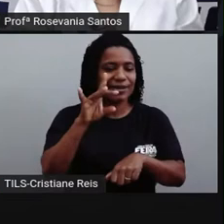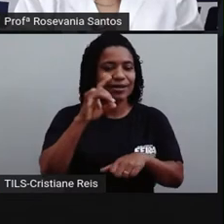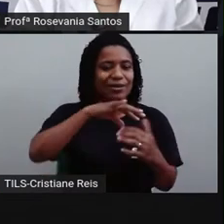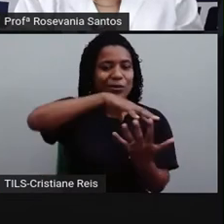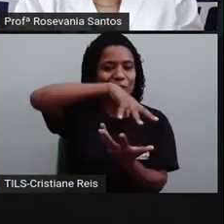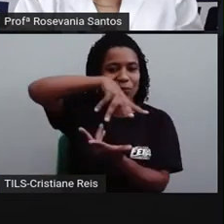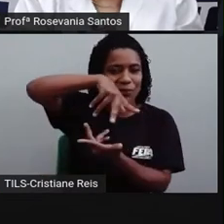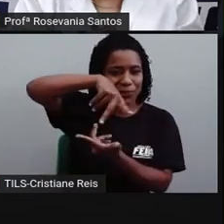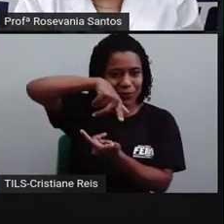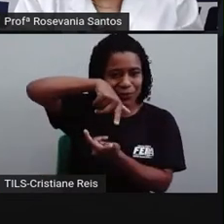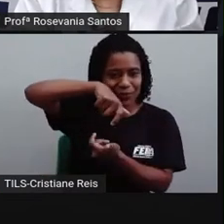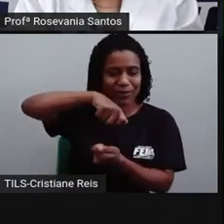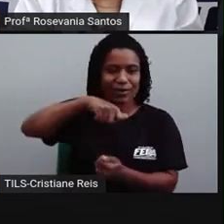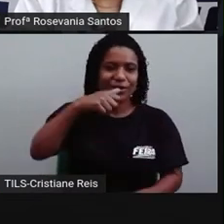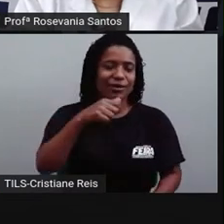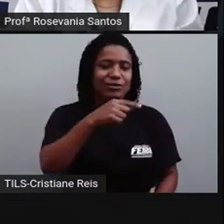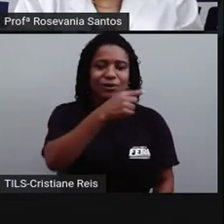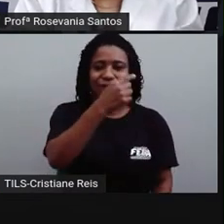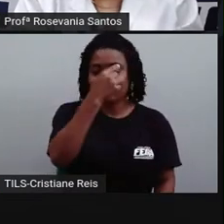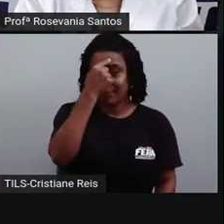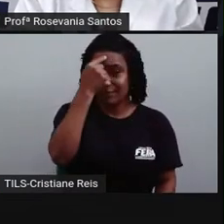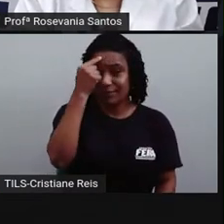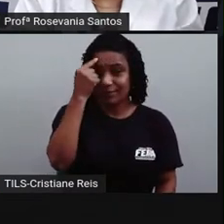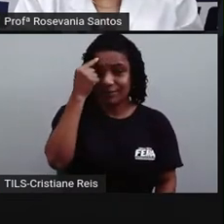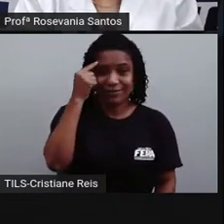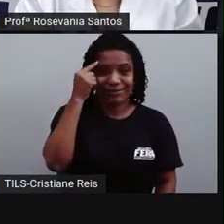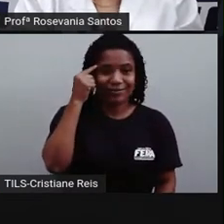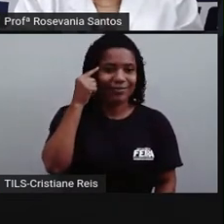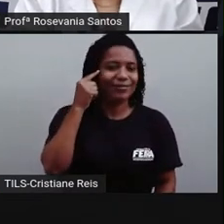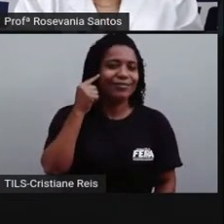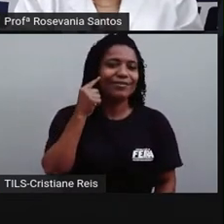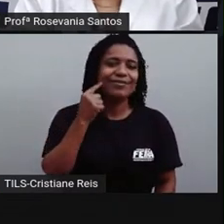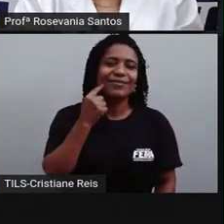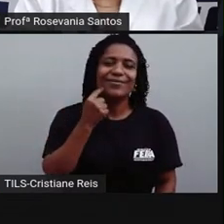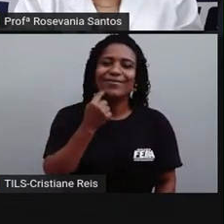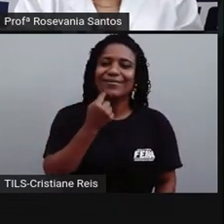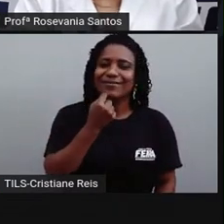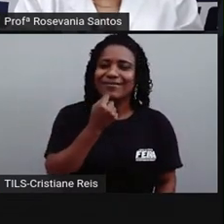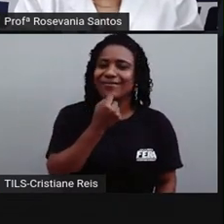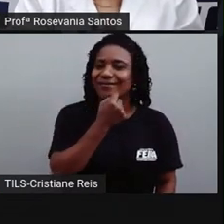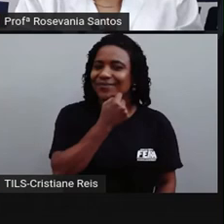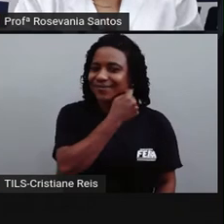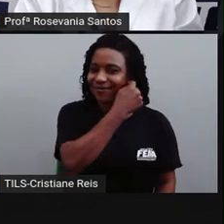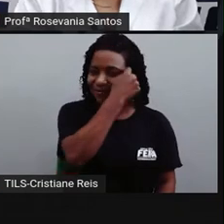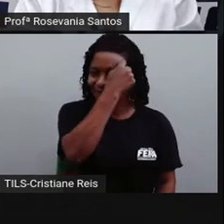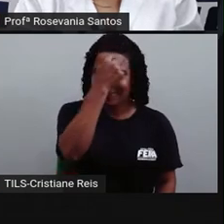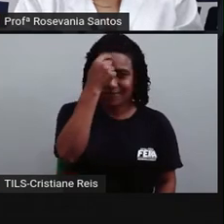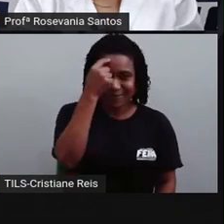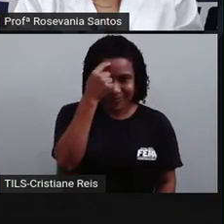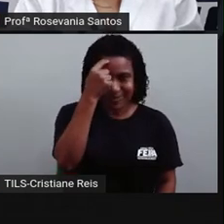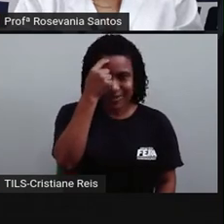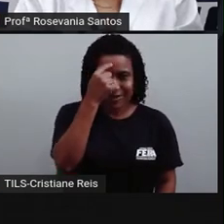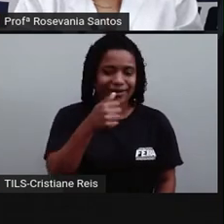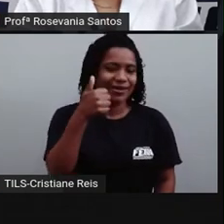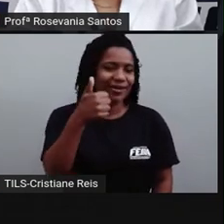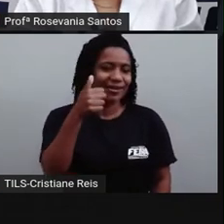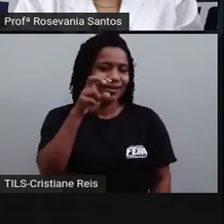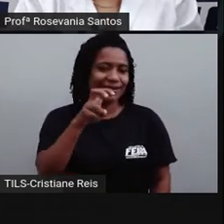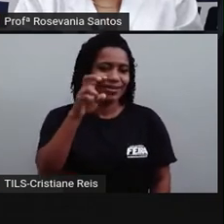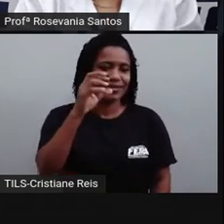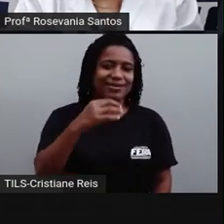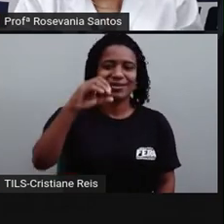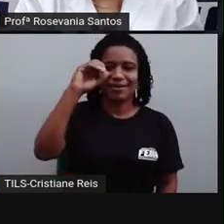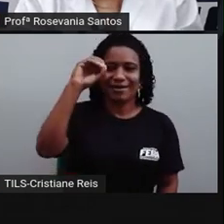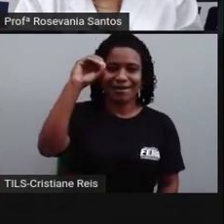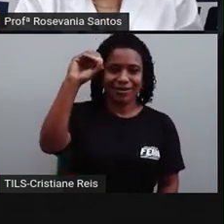anda 15 graus. cada um espacinho desse que foi apelidado depois, né? Que recebeu o nome de fuso horário, não é